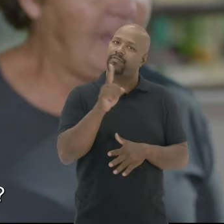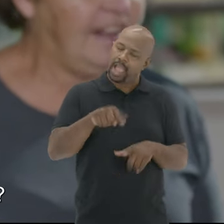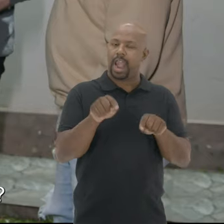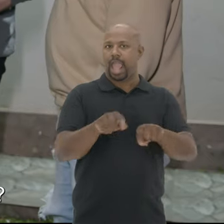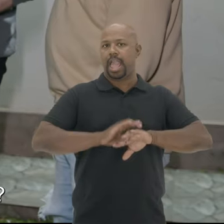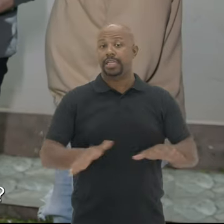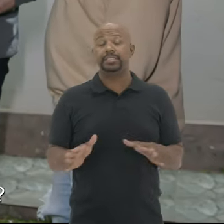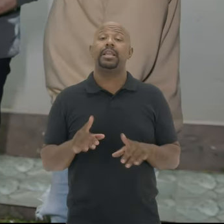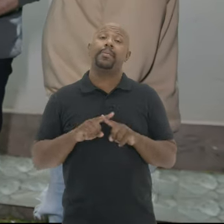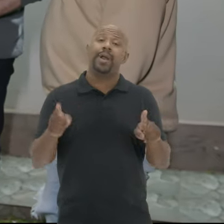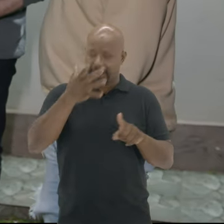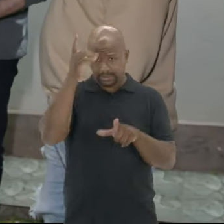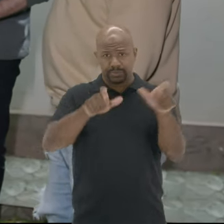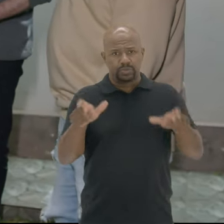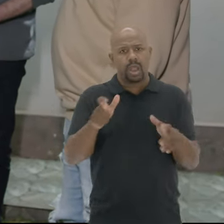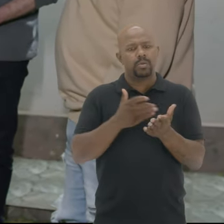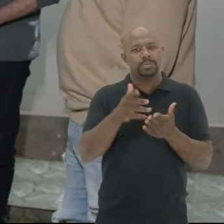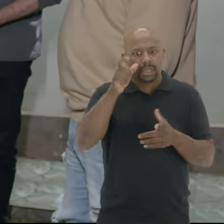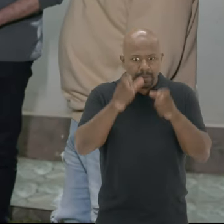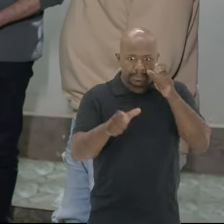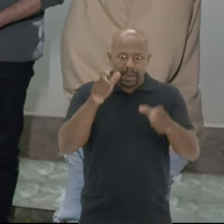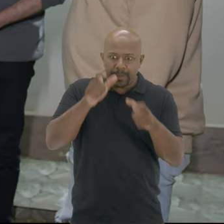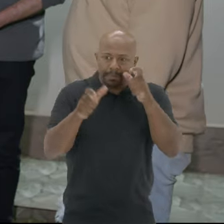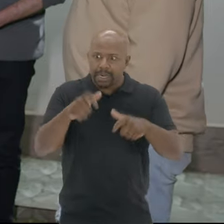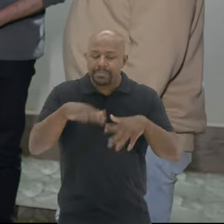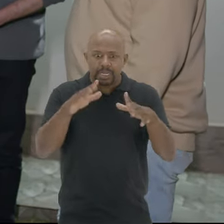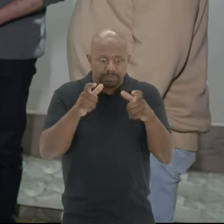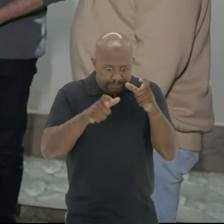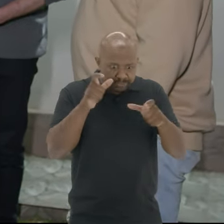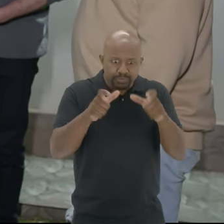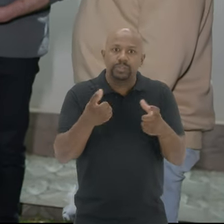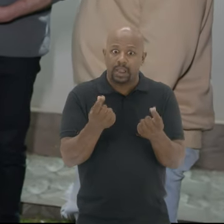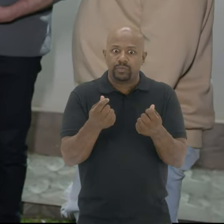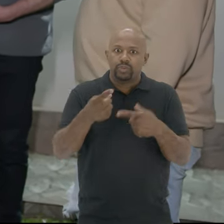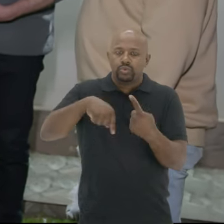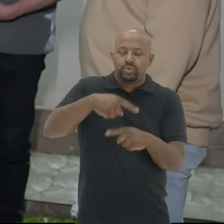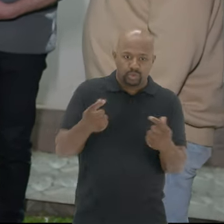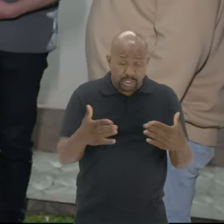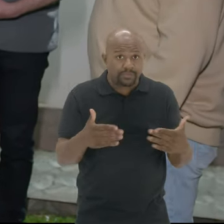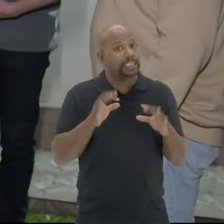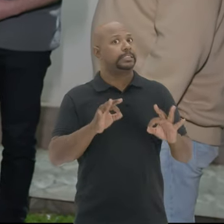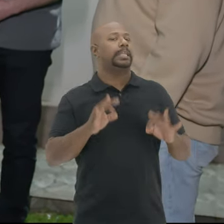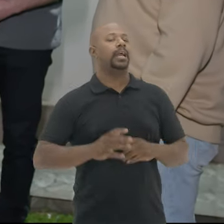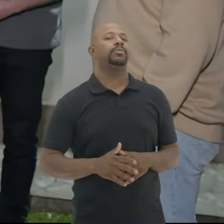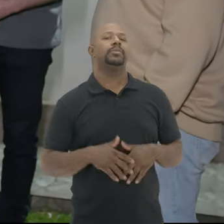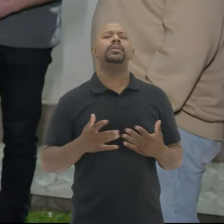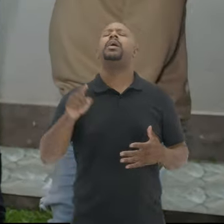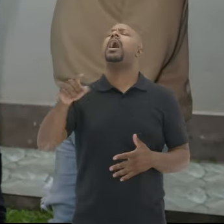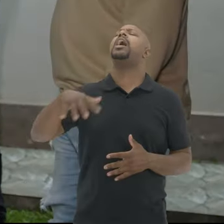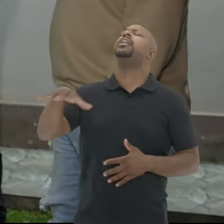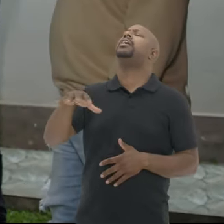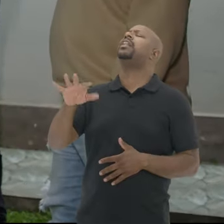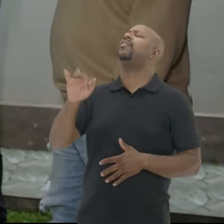Iniciativa Era essa Só que o pessoal Começou a ingressar Cada vez mais Que viu que Dava dinheirinho E dava certo